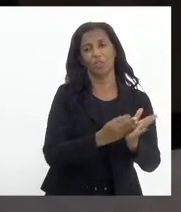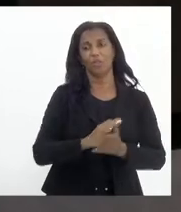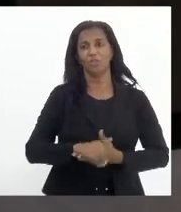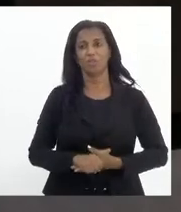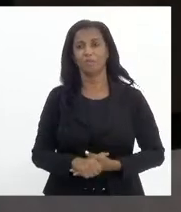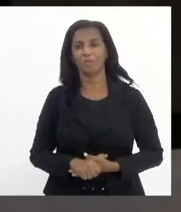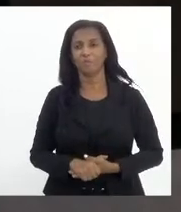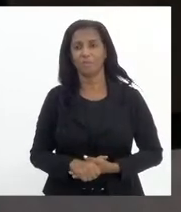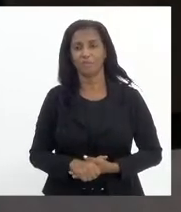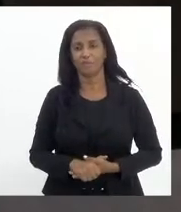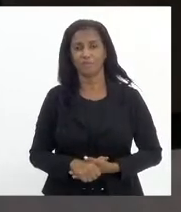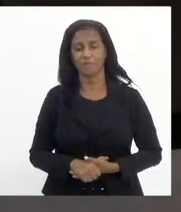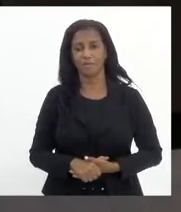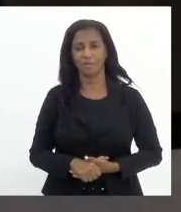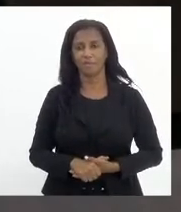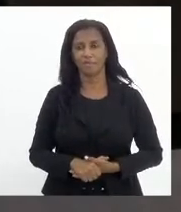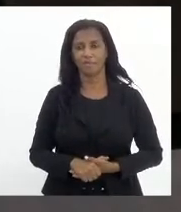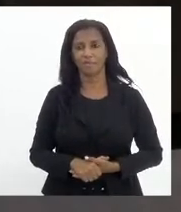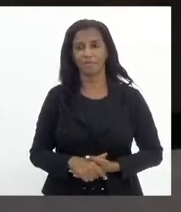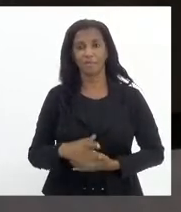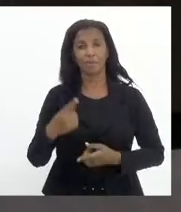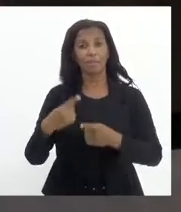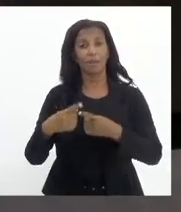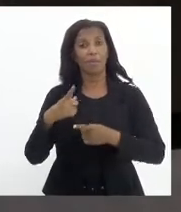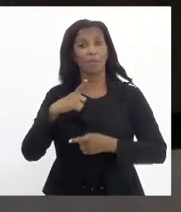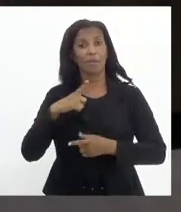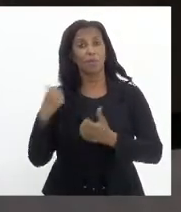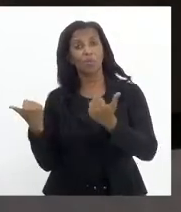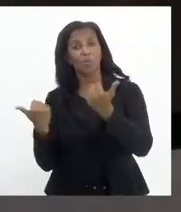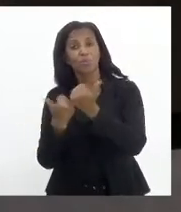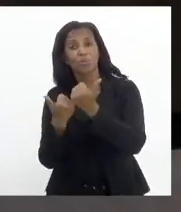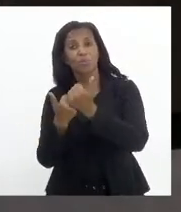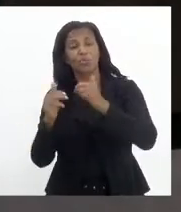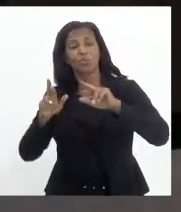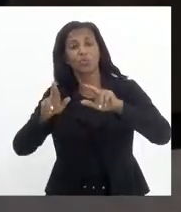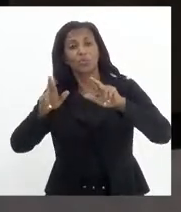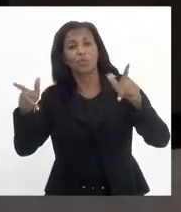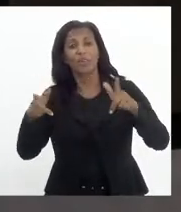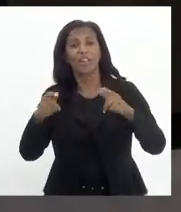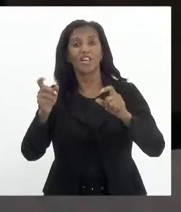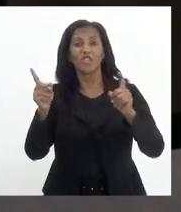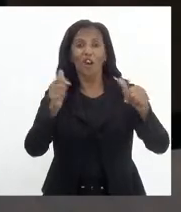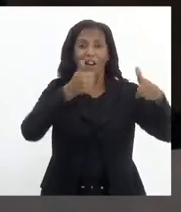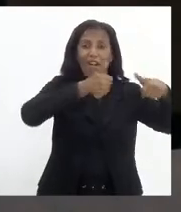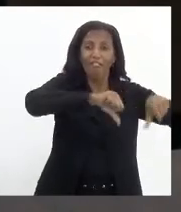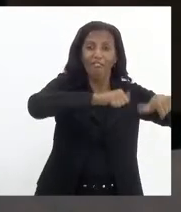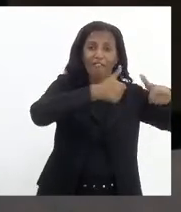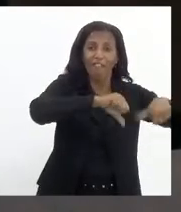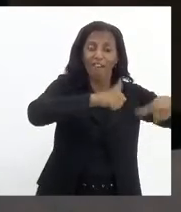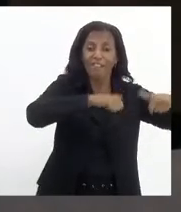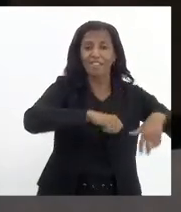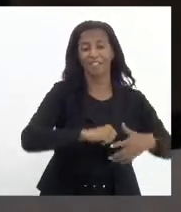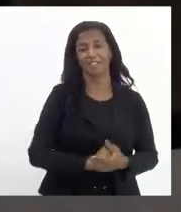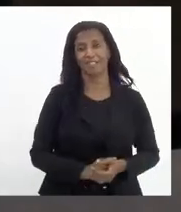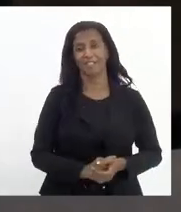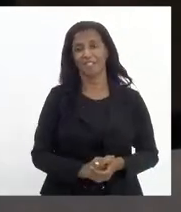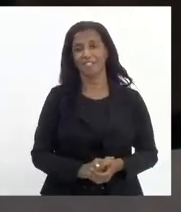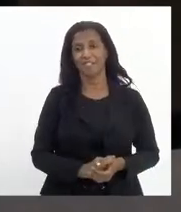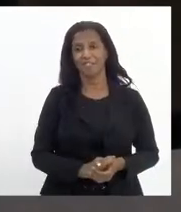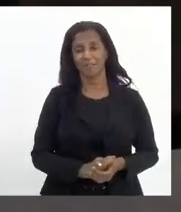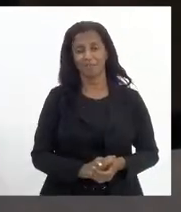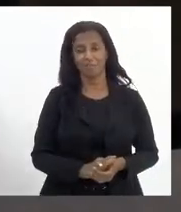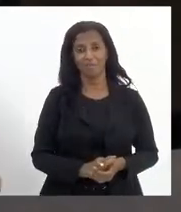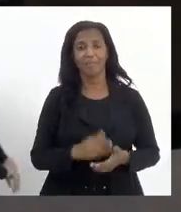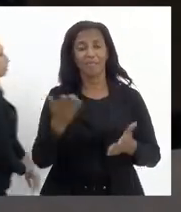Ok, é porque eu tenho um substitutivo diferente desse. Eu só precisava dar o substitutivo não está valendo nada, porque vocês não vão acordar o texto. Sim, então,